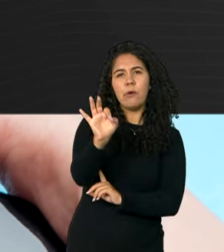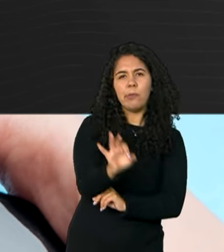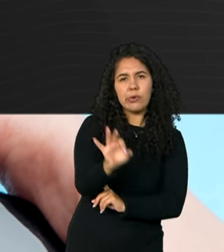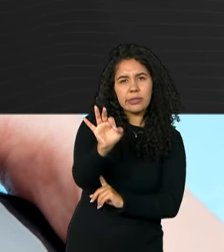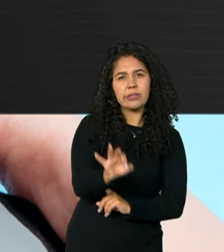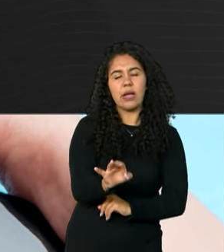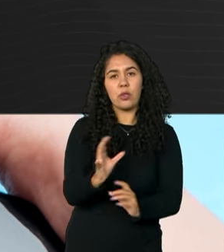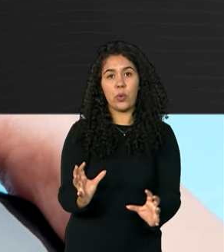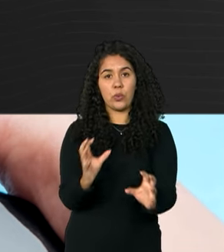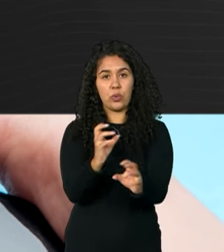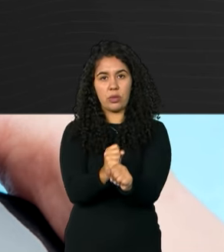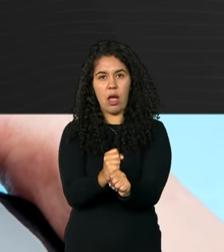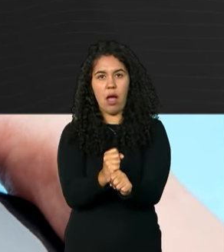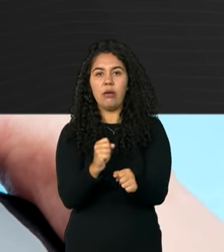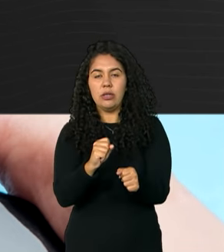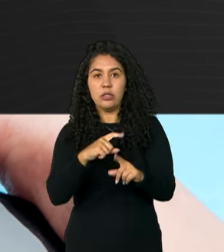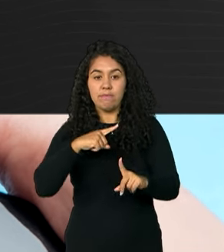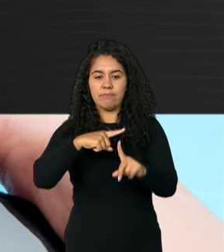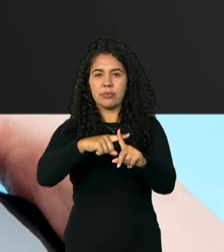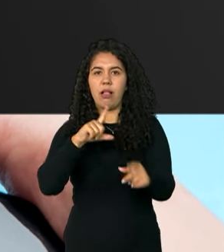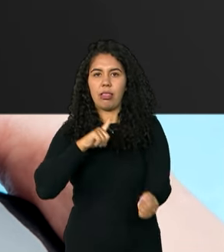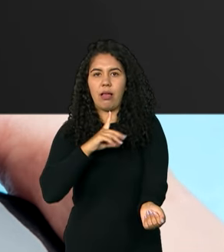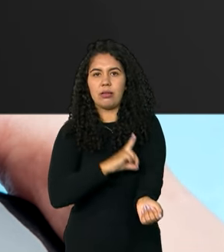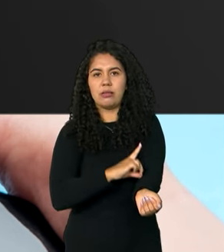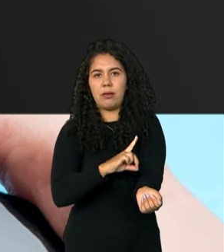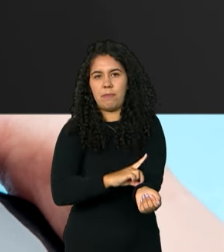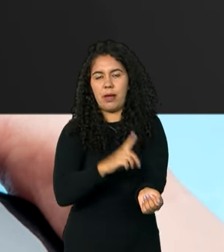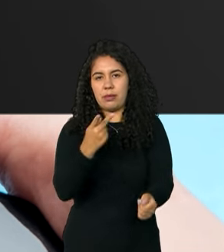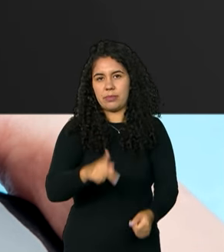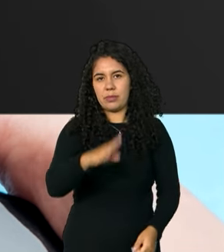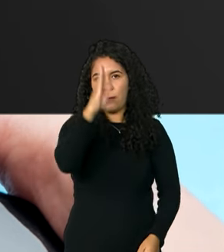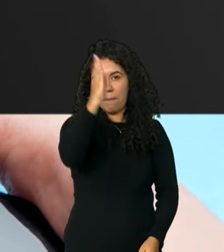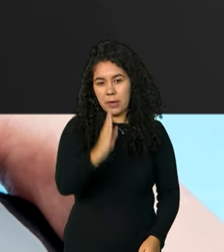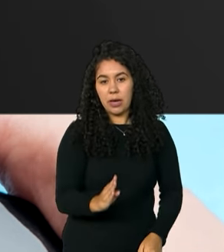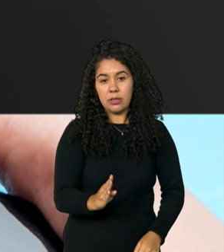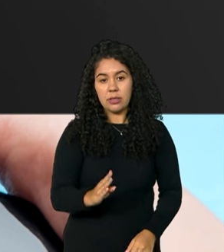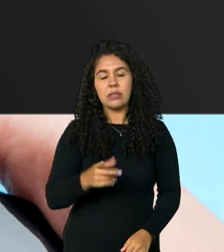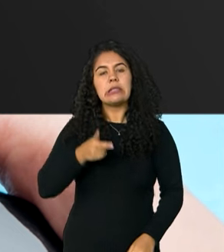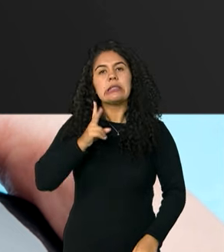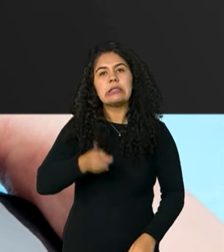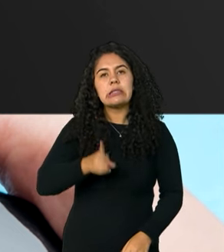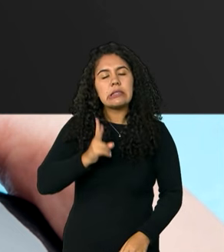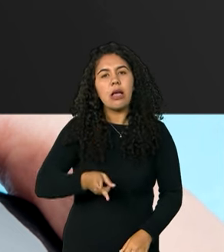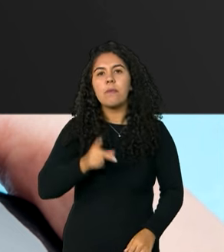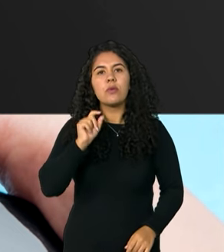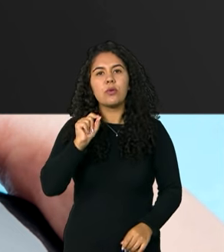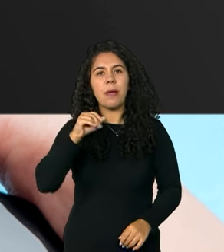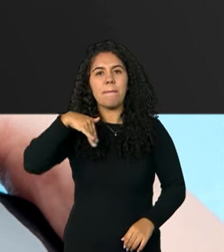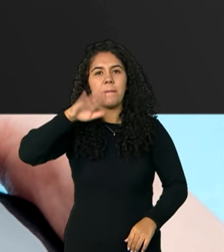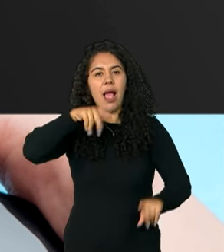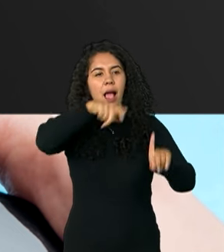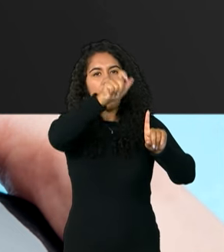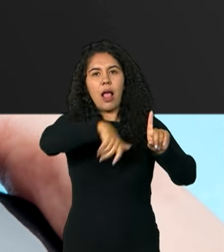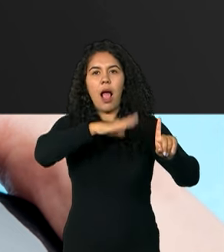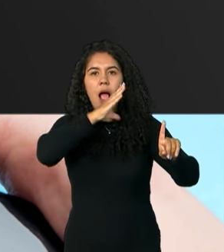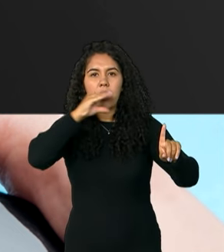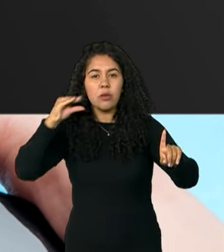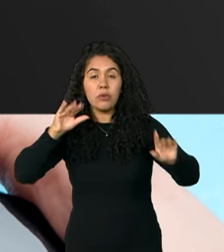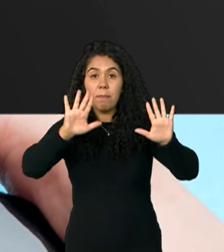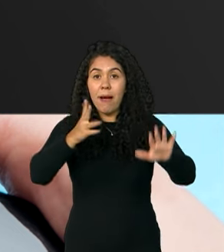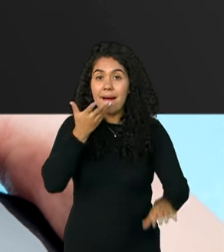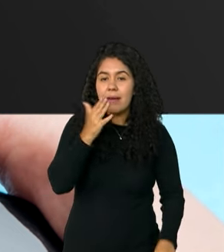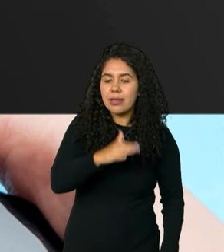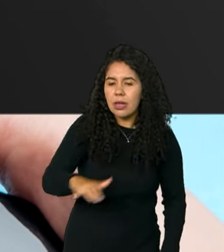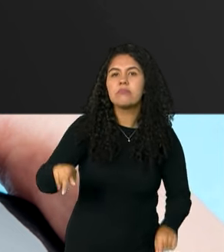do total de diabéticos no Brasil. Ela se manifesta mais frequentemente em adultos, mas crianças